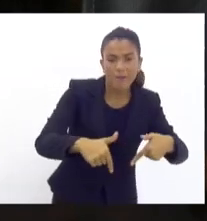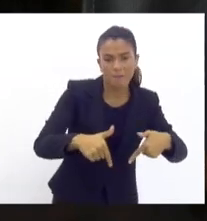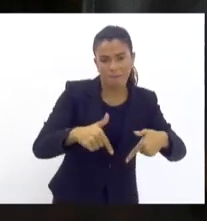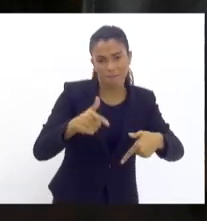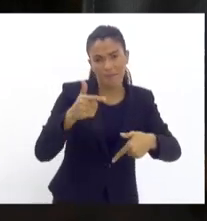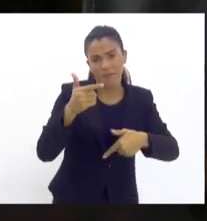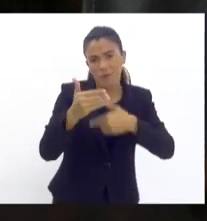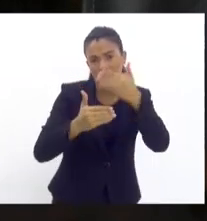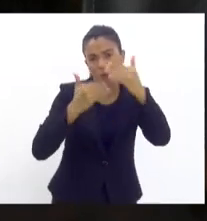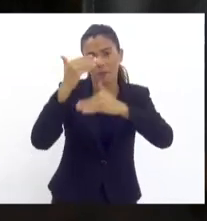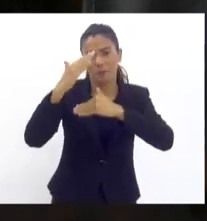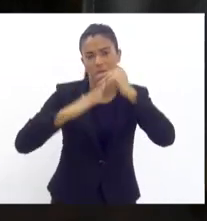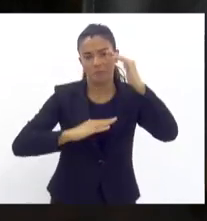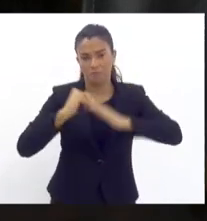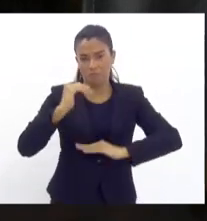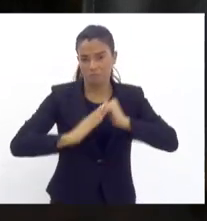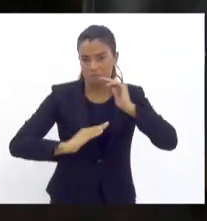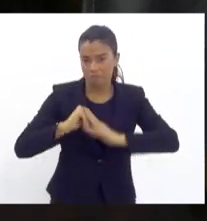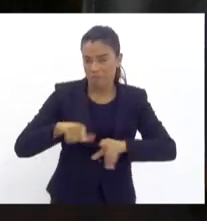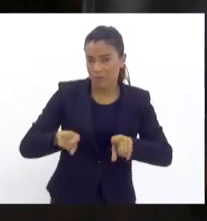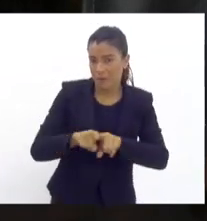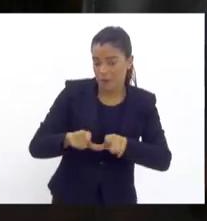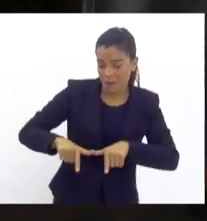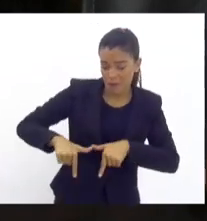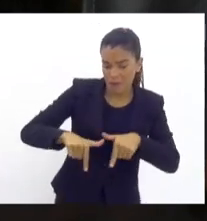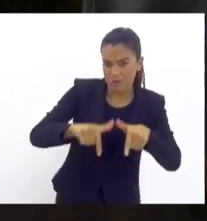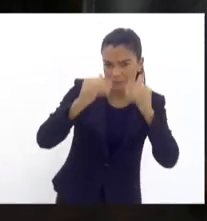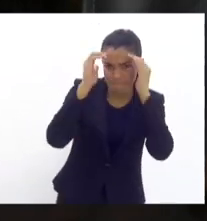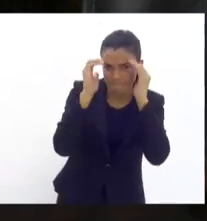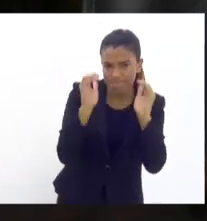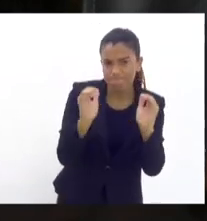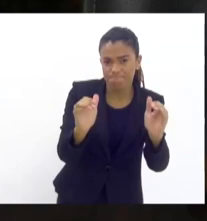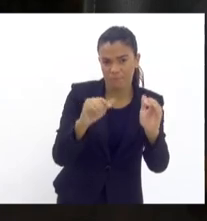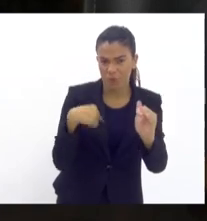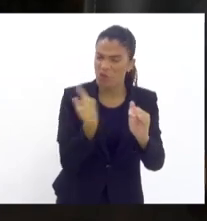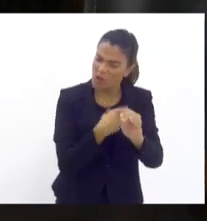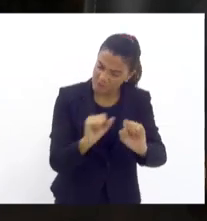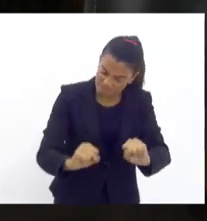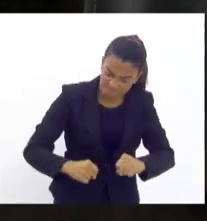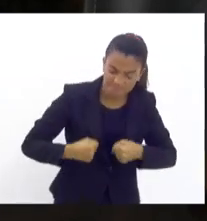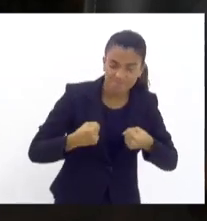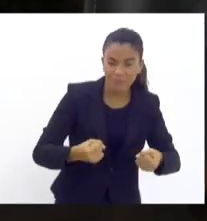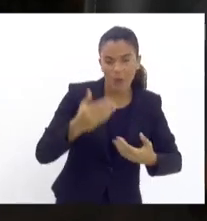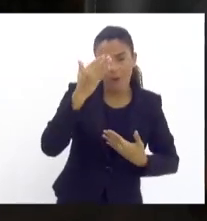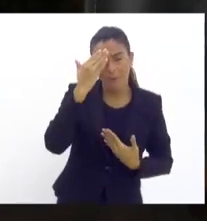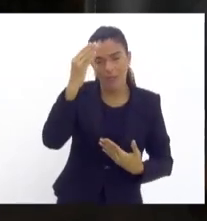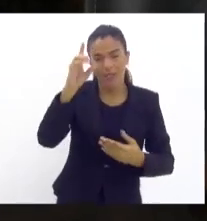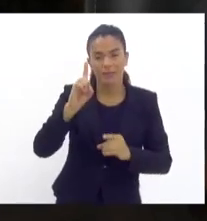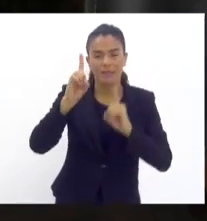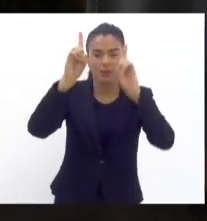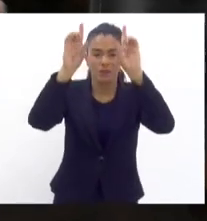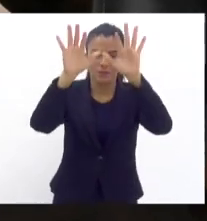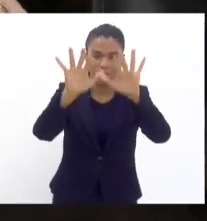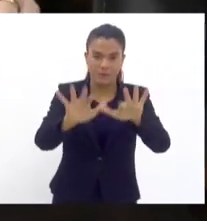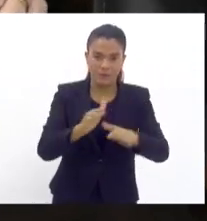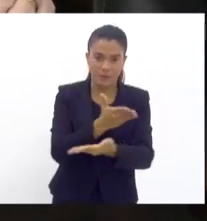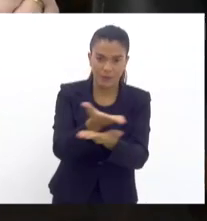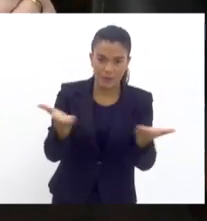carreiras, para que seus trabalhos, para que sua atuação seja respeitada, nós faremos. Muito obrigado, Deus abençoe a todos.